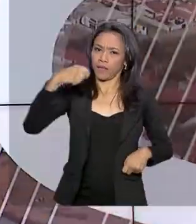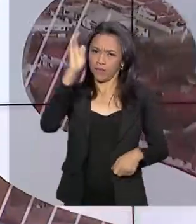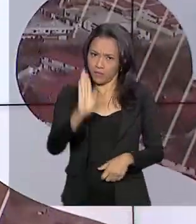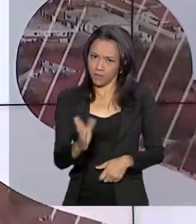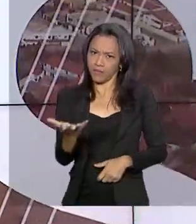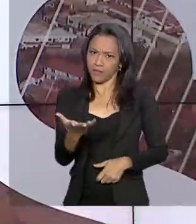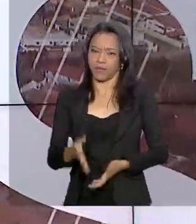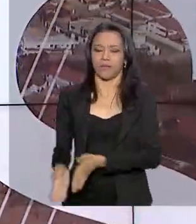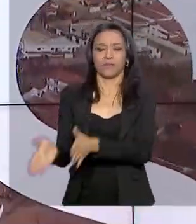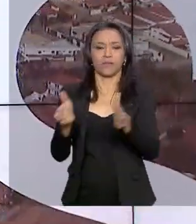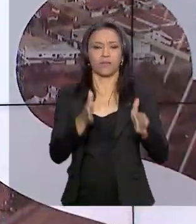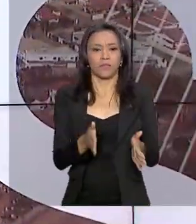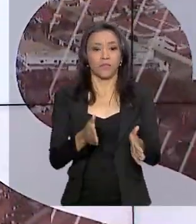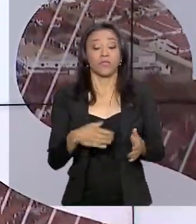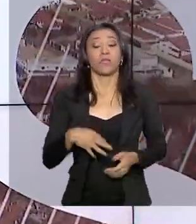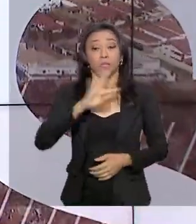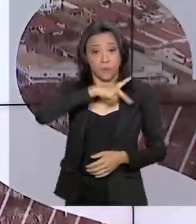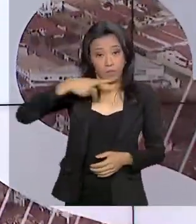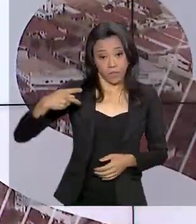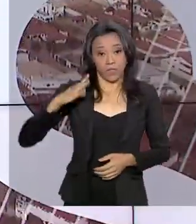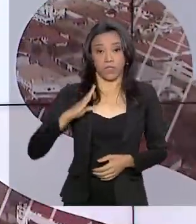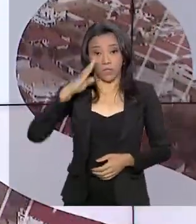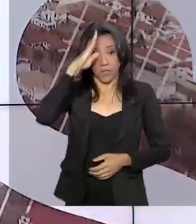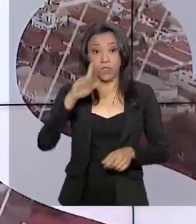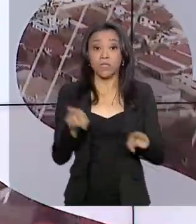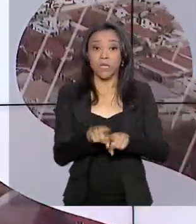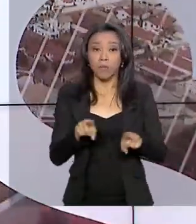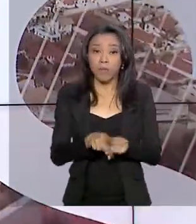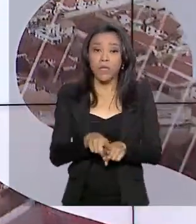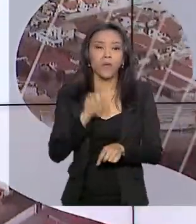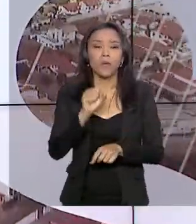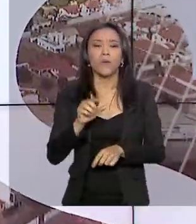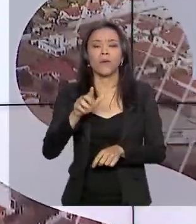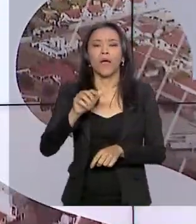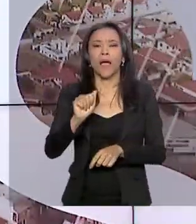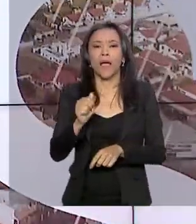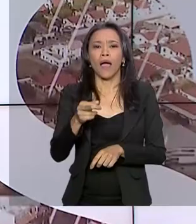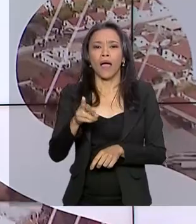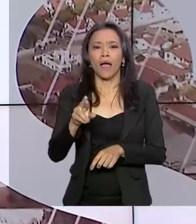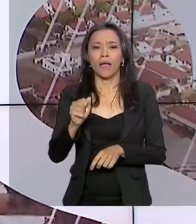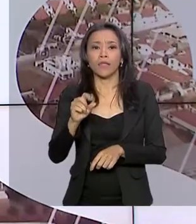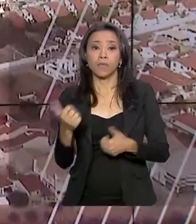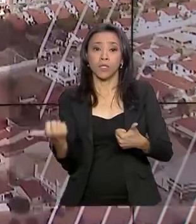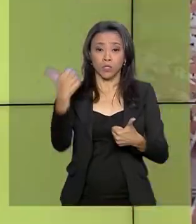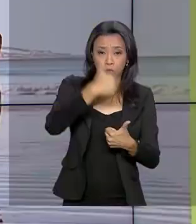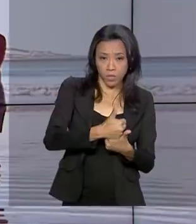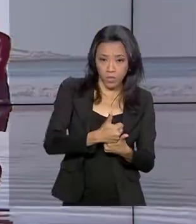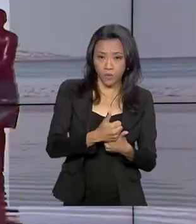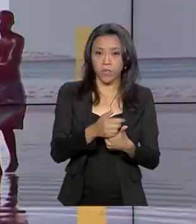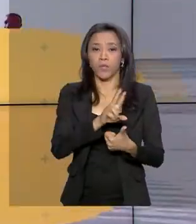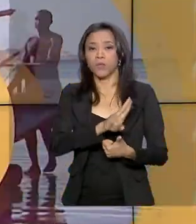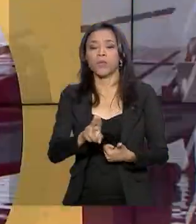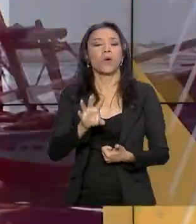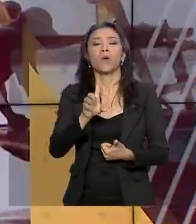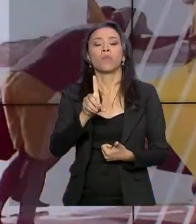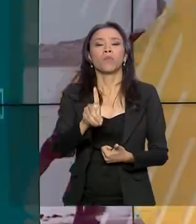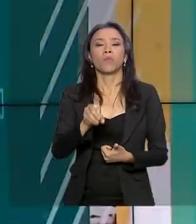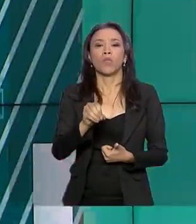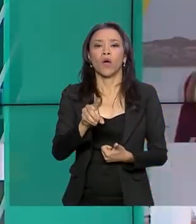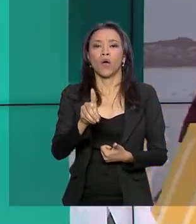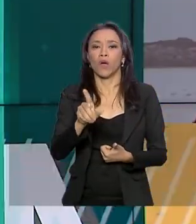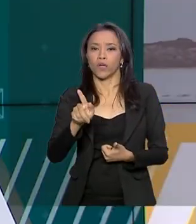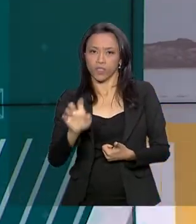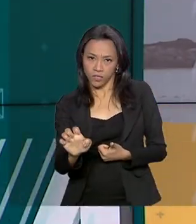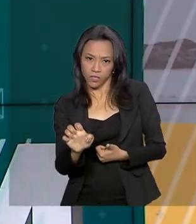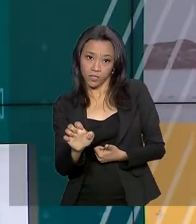E olha, o presidente Jair Bolsonaro indicou Augusto Aras para suceder Raquel Dodi no comando da PGR, a Procuradoria-Geral da República.